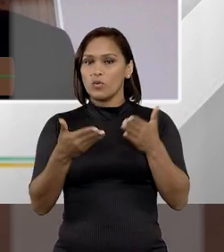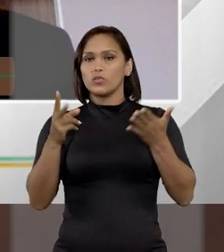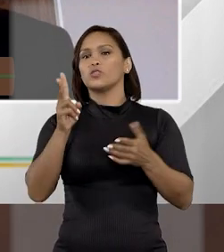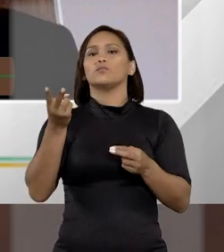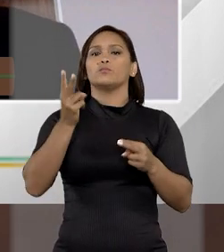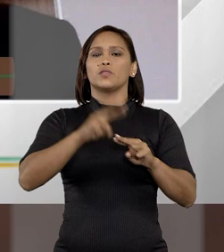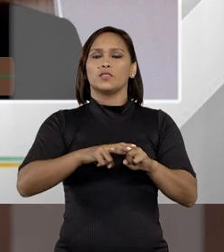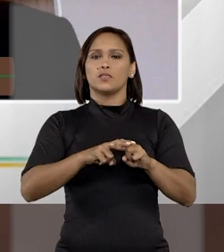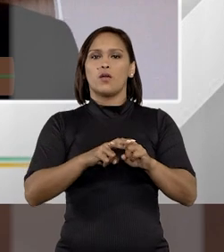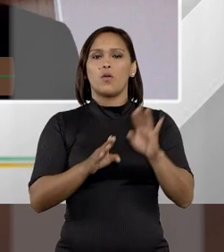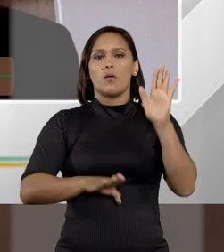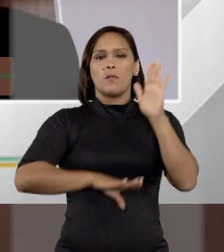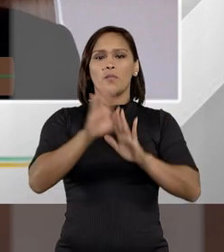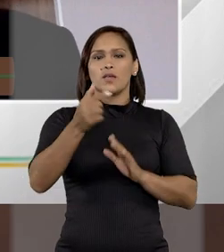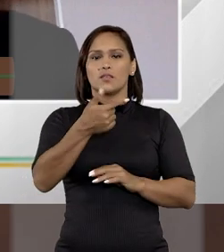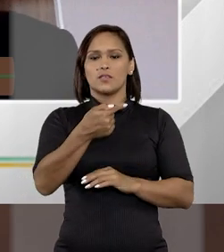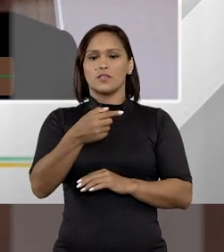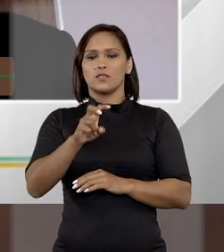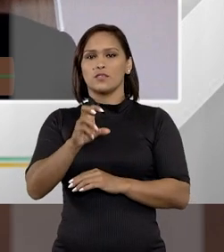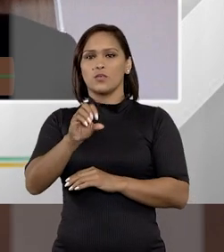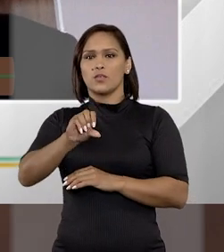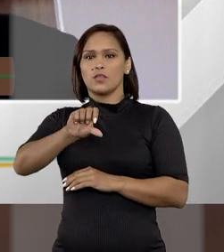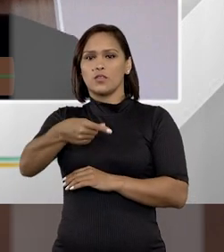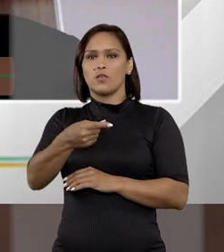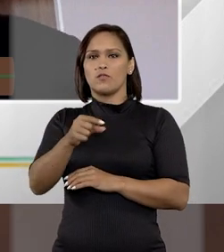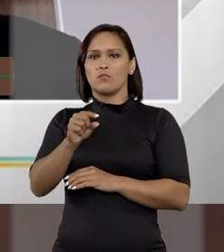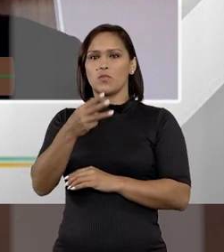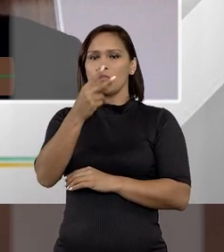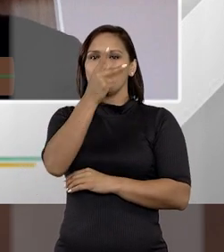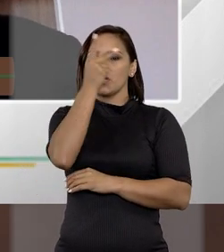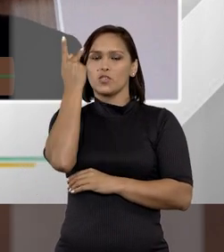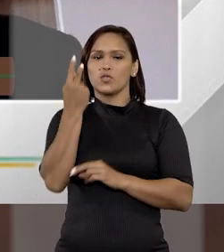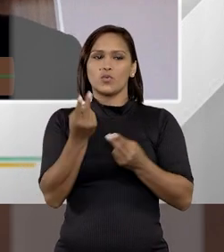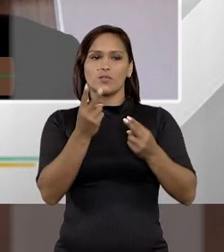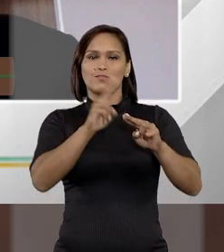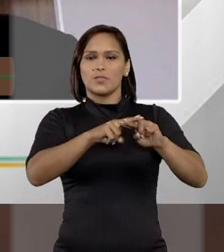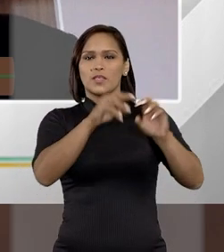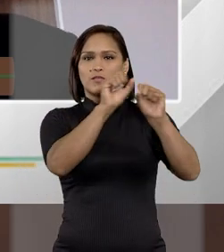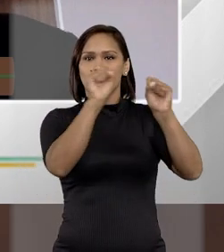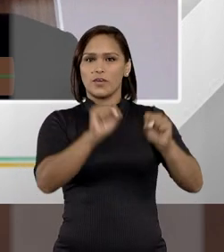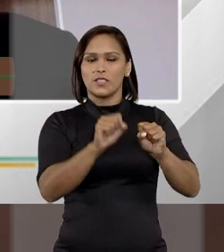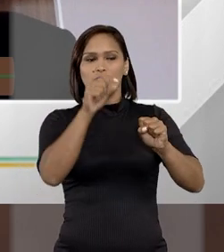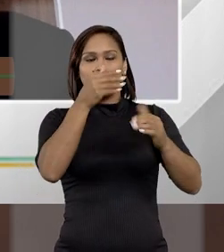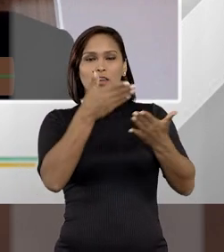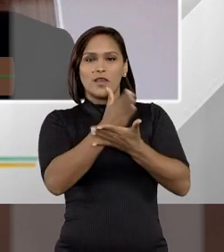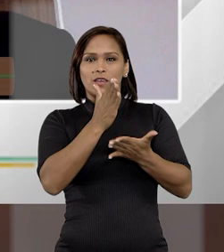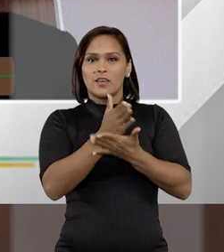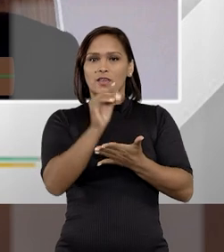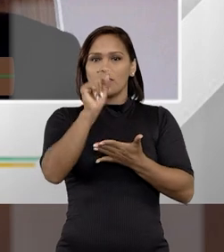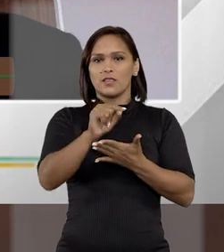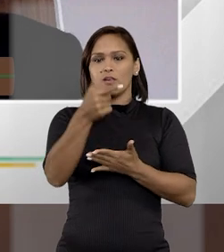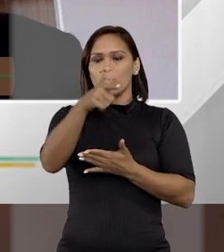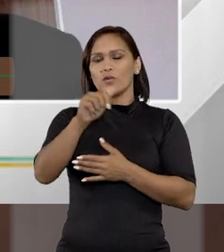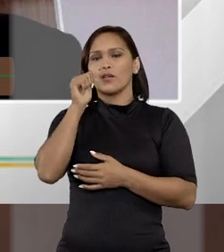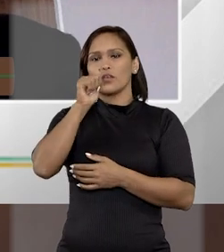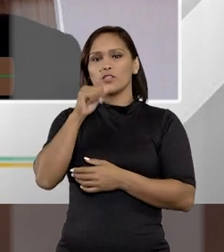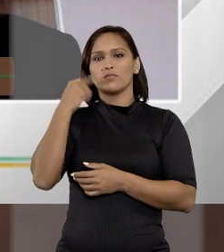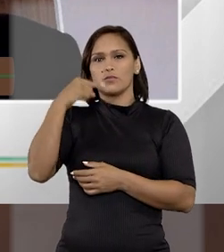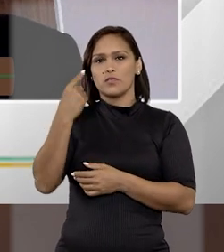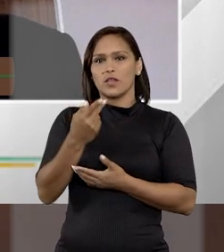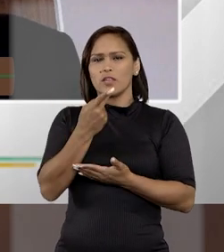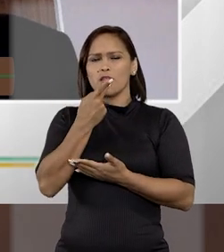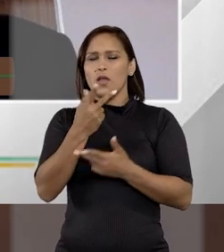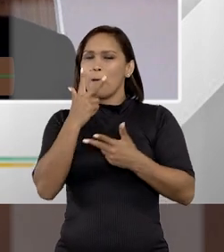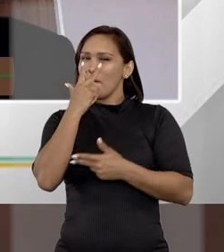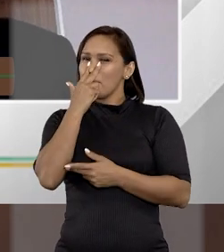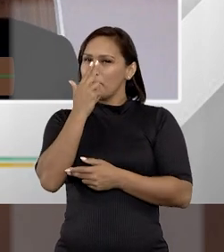termos de prisão, há mais de 759 mil pessoas privadas à liberdade e aí entra em cena isso que a Ilana acabou